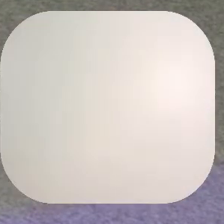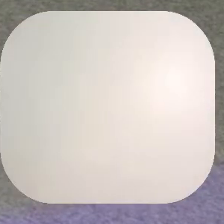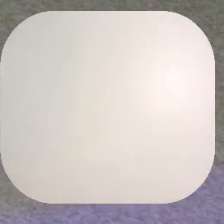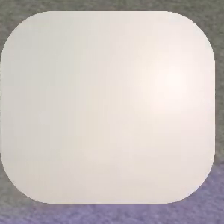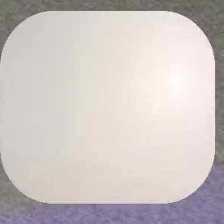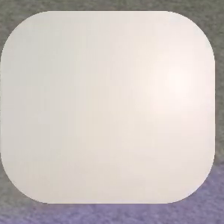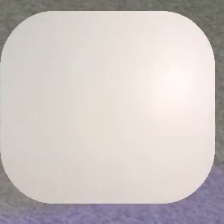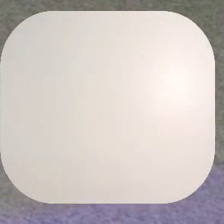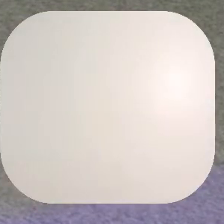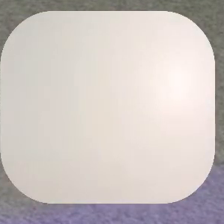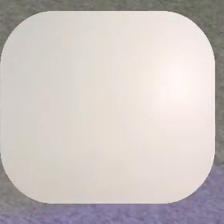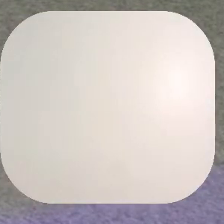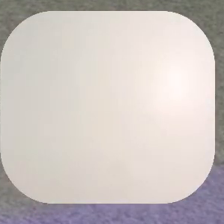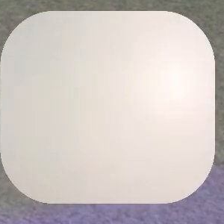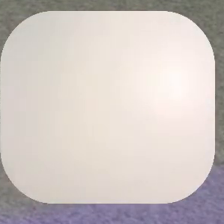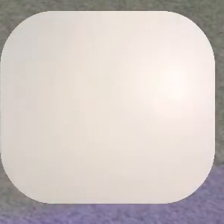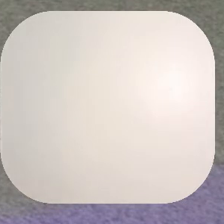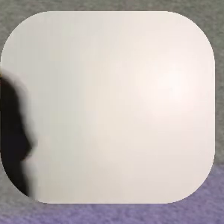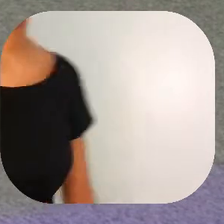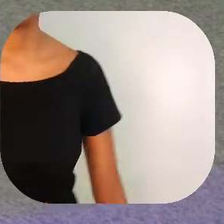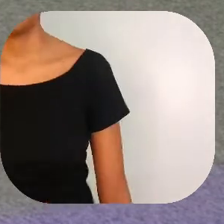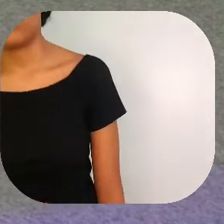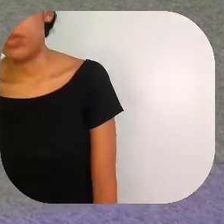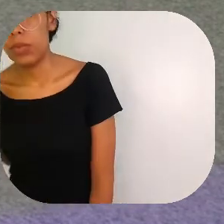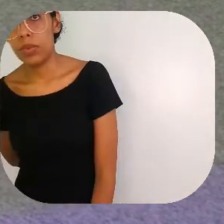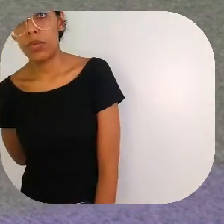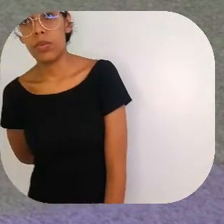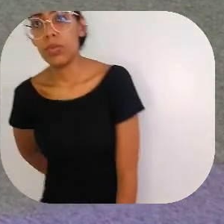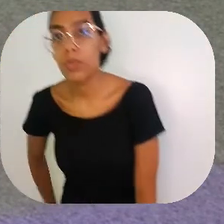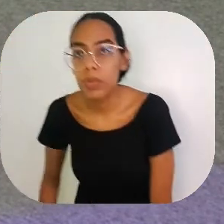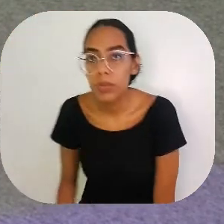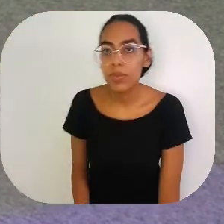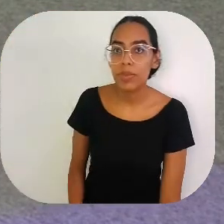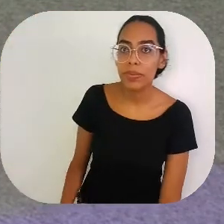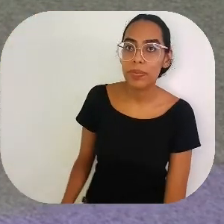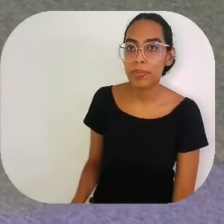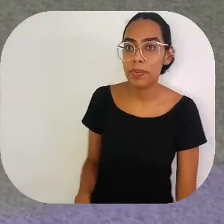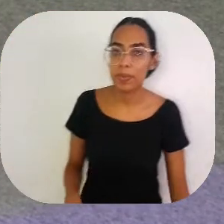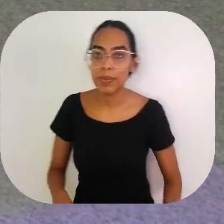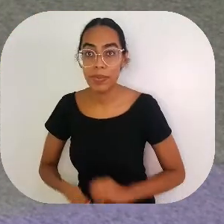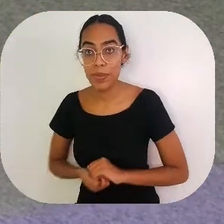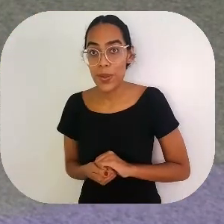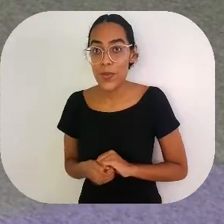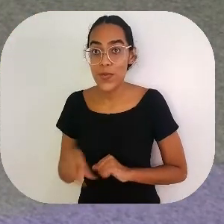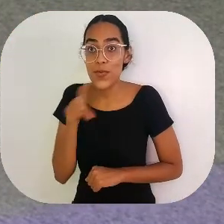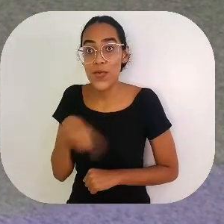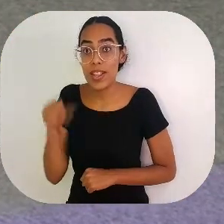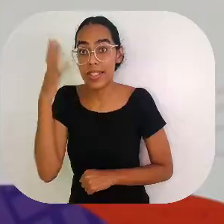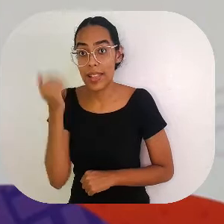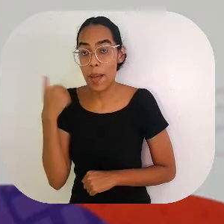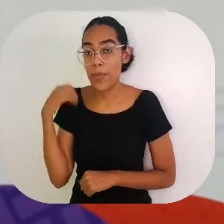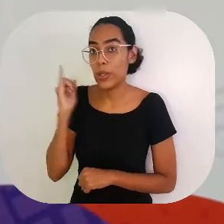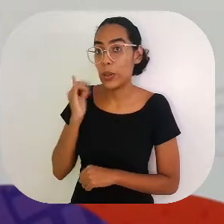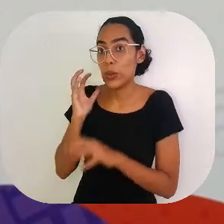sabem, né, gente, que essas histórias de tradição oral são histórias que a gente não sabe de onde veio.